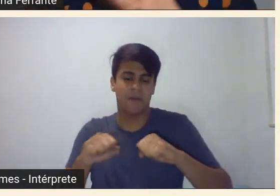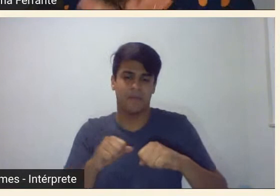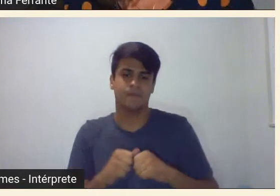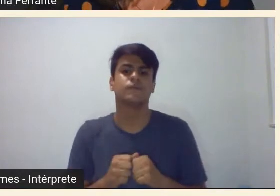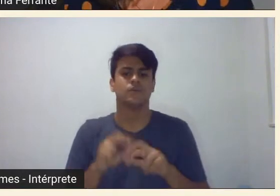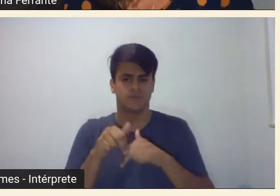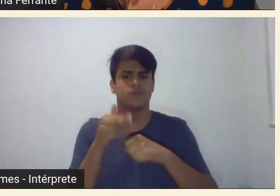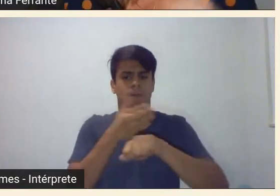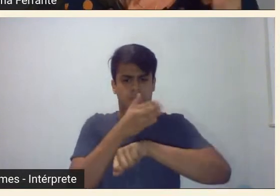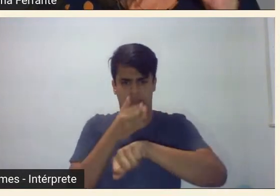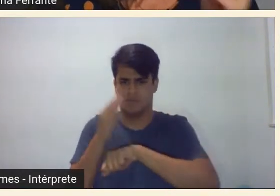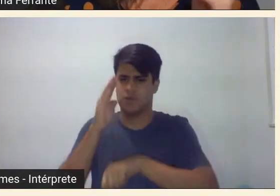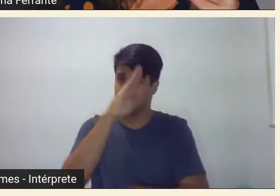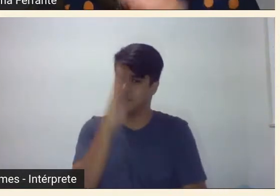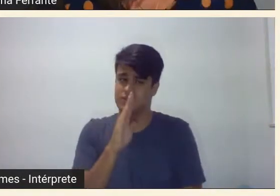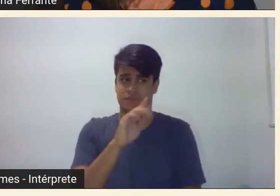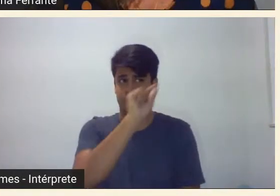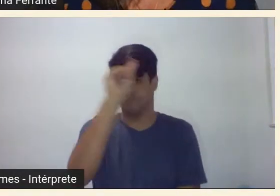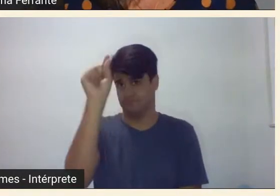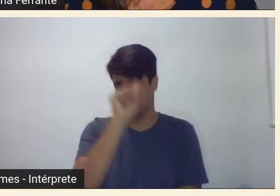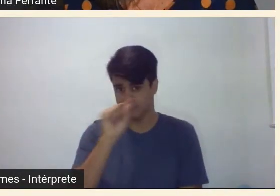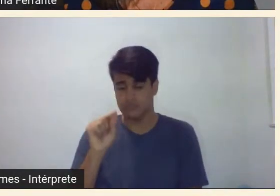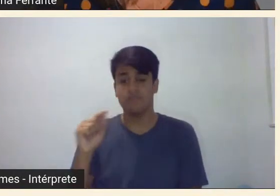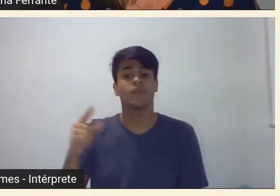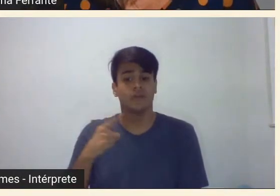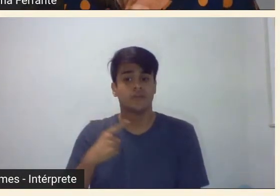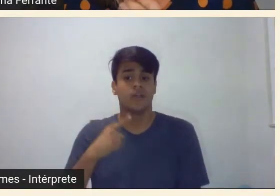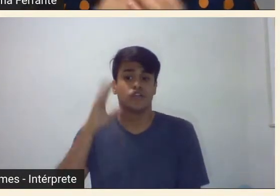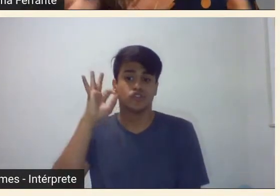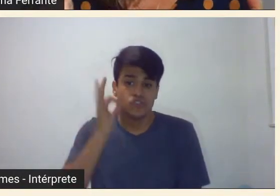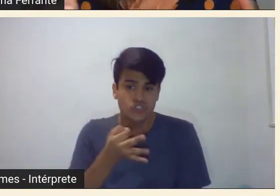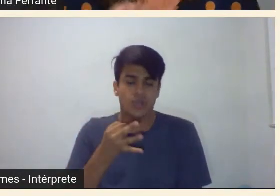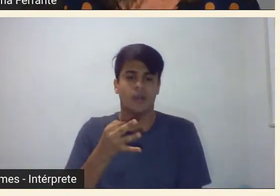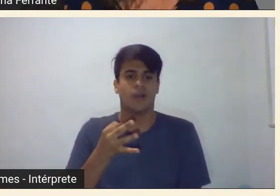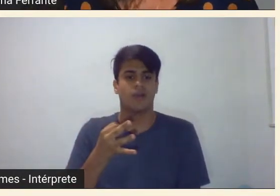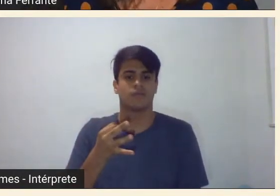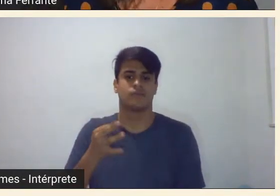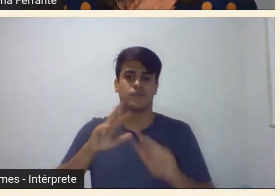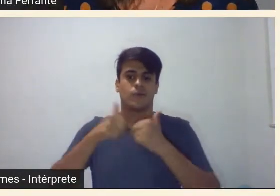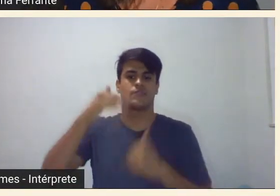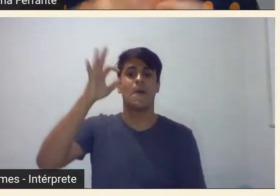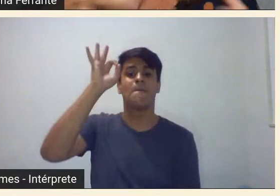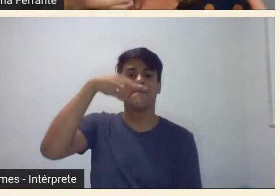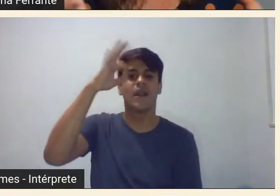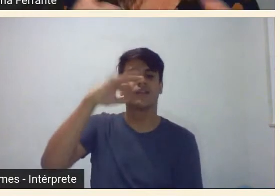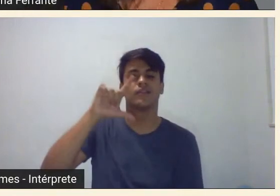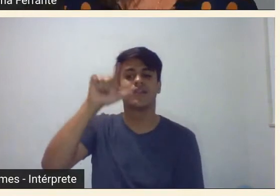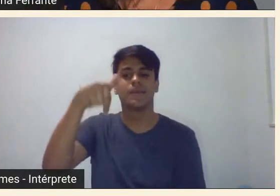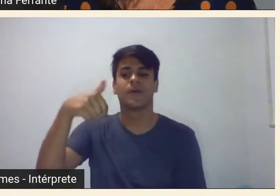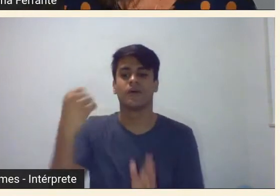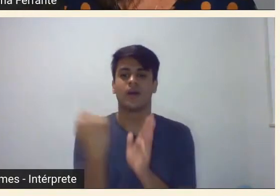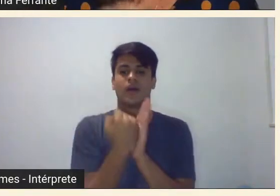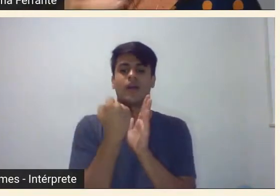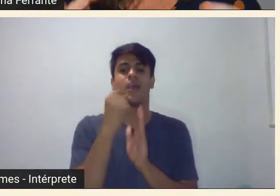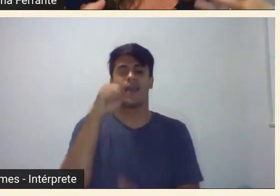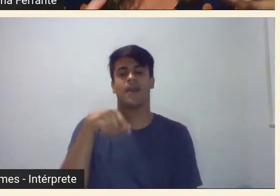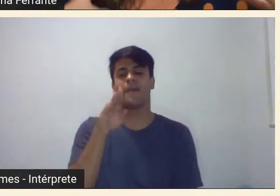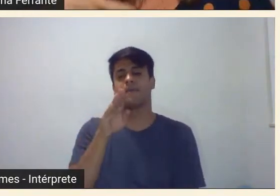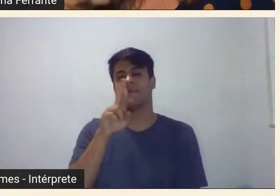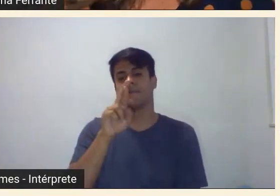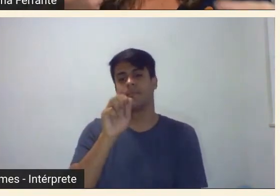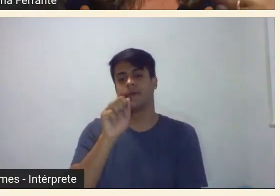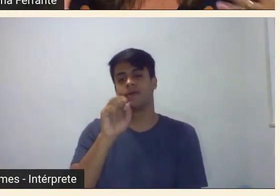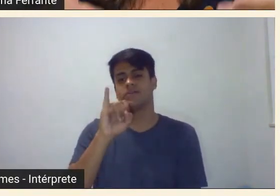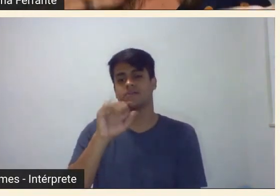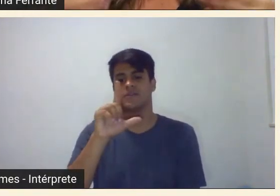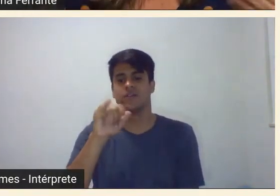de várias localidades do Brasil que traziam já aquilo que o Mário de Andrade vai definir mais tarde como a nossa brasilidade né essa